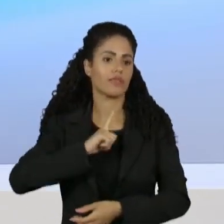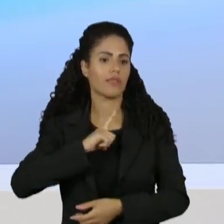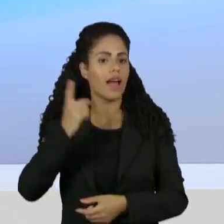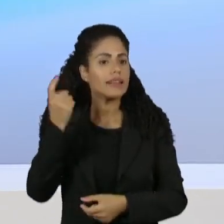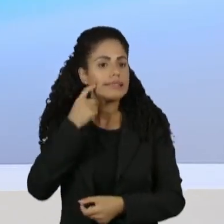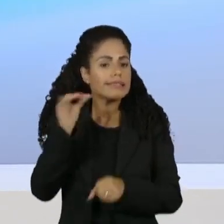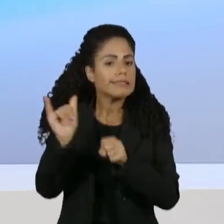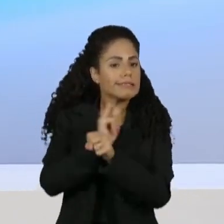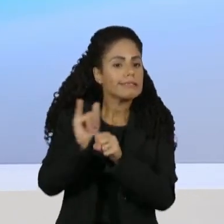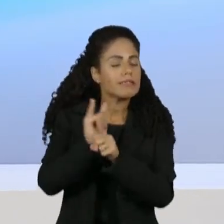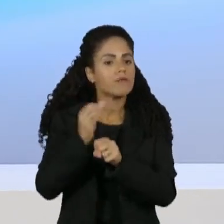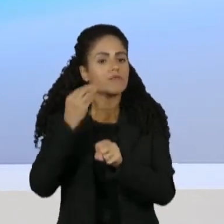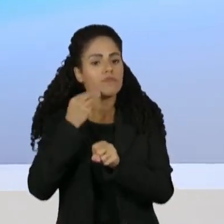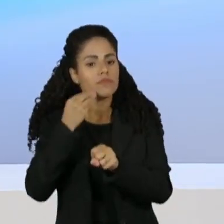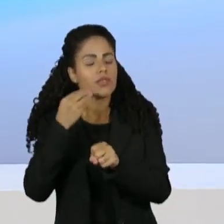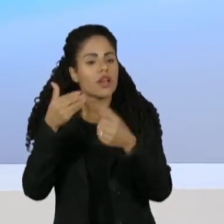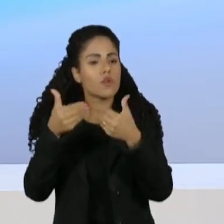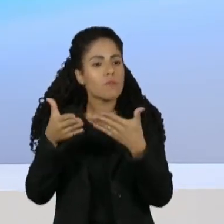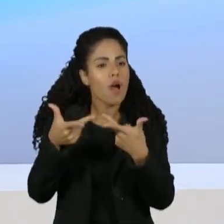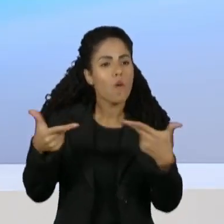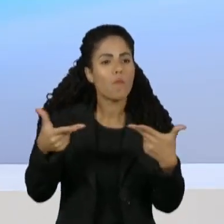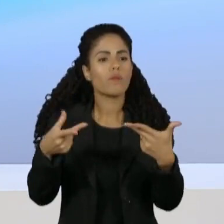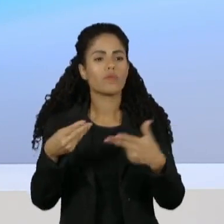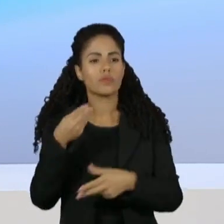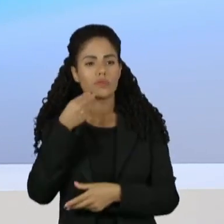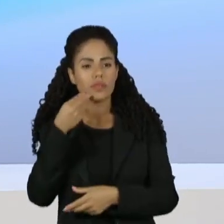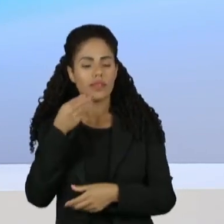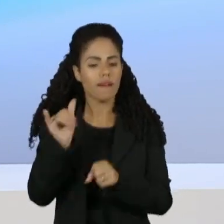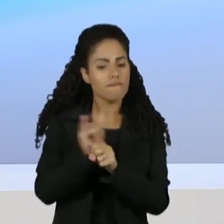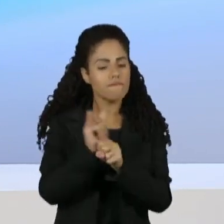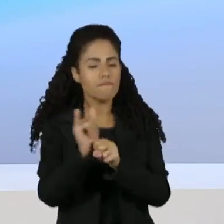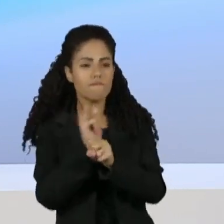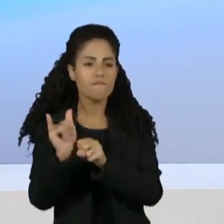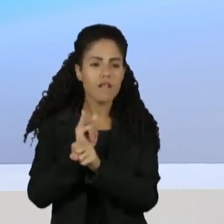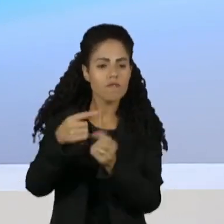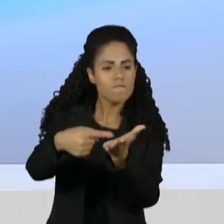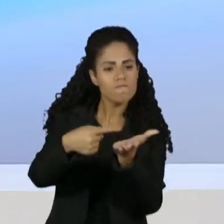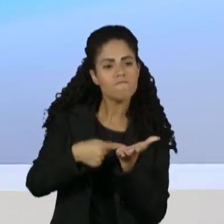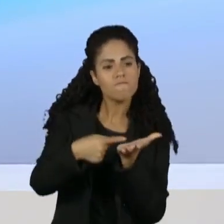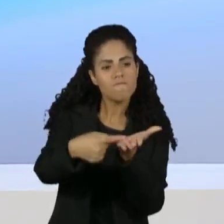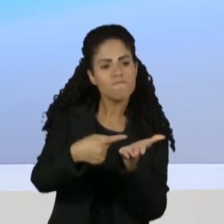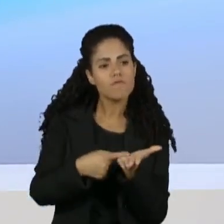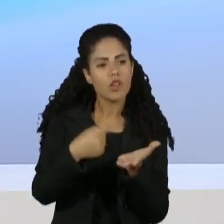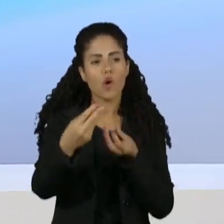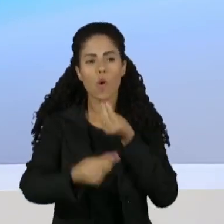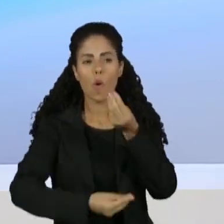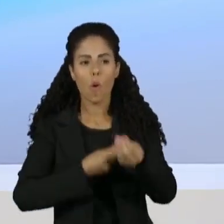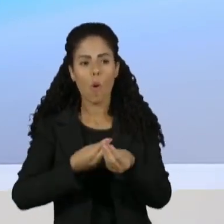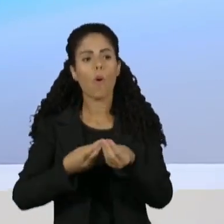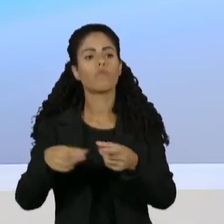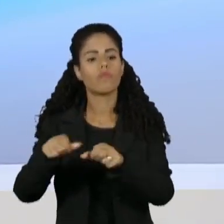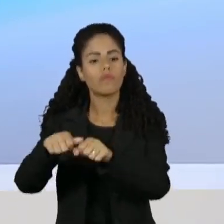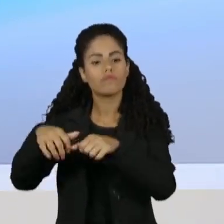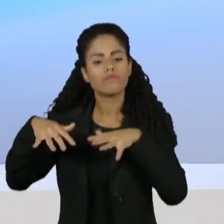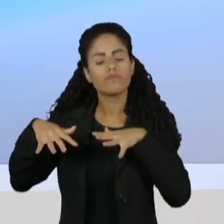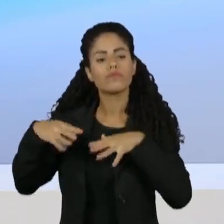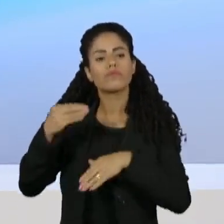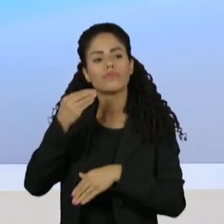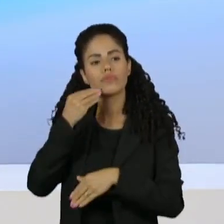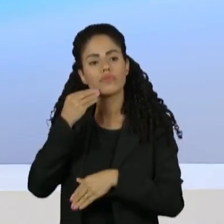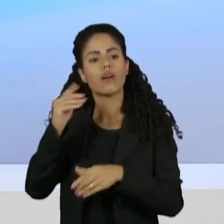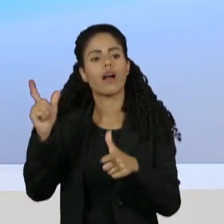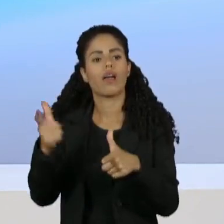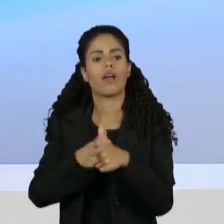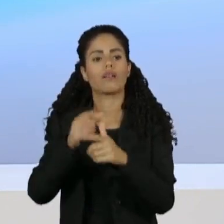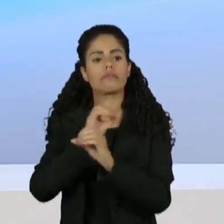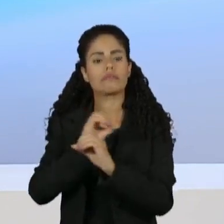eles estão tentando fazer é abrir algum espaço de manobra para negociar com o Congresso num contexto que